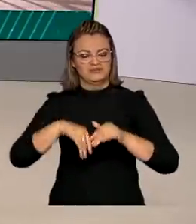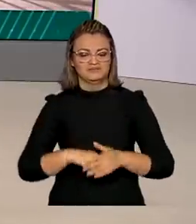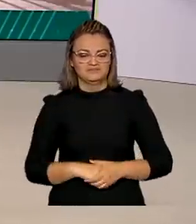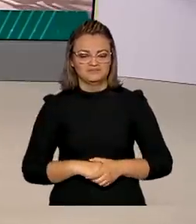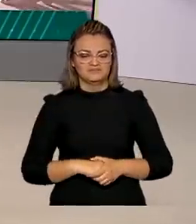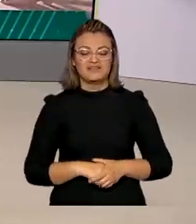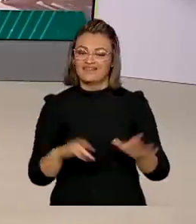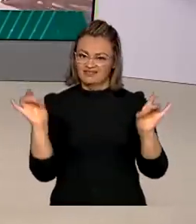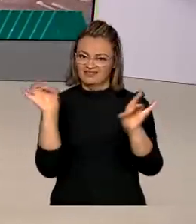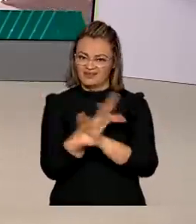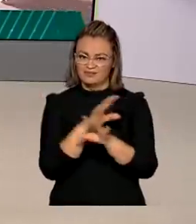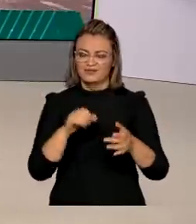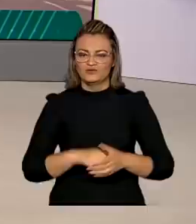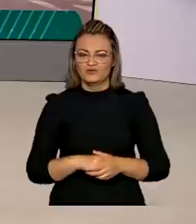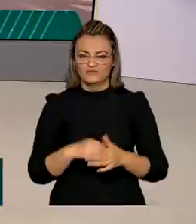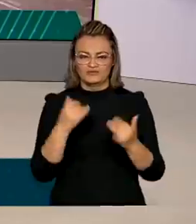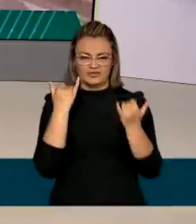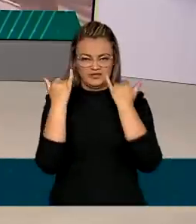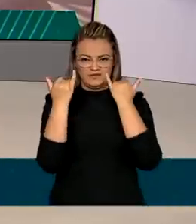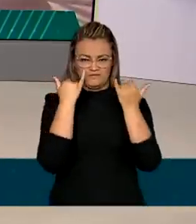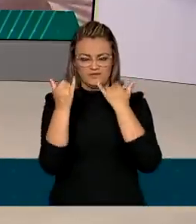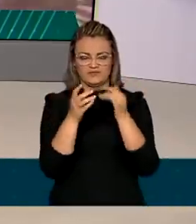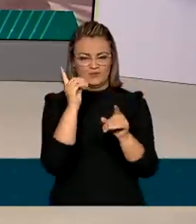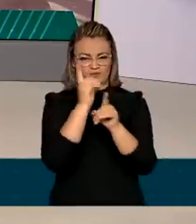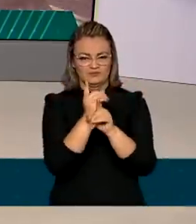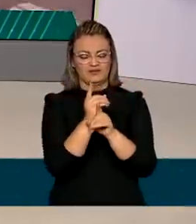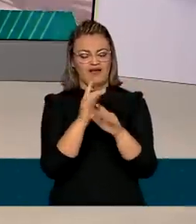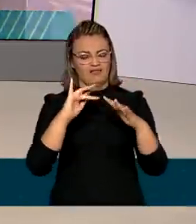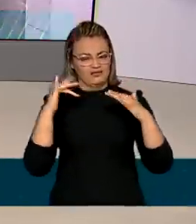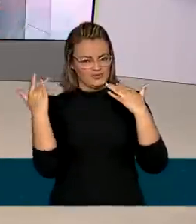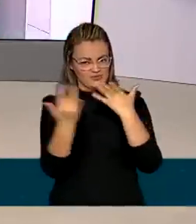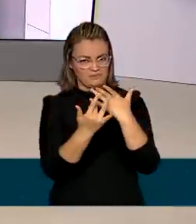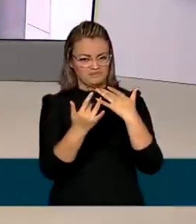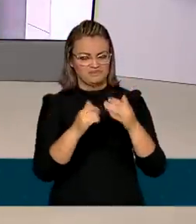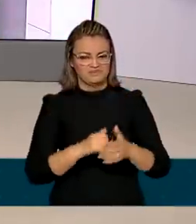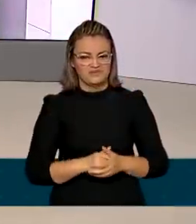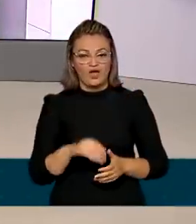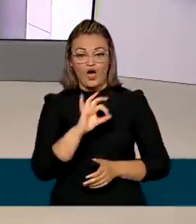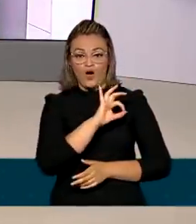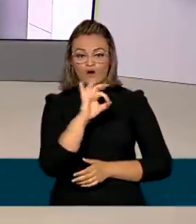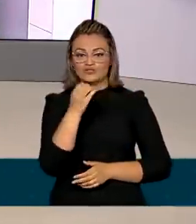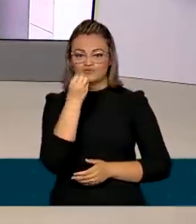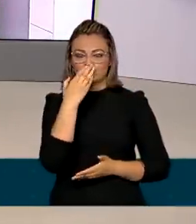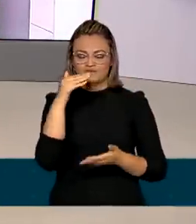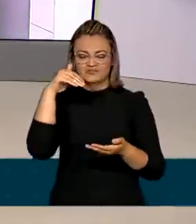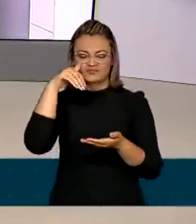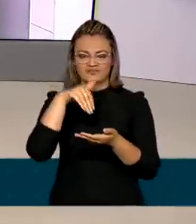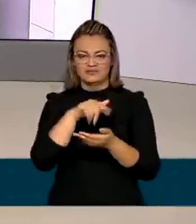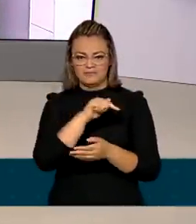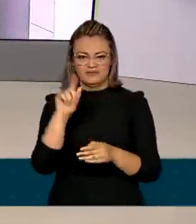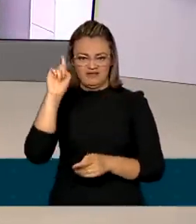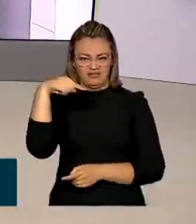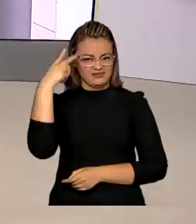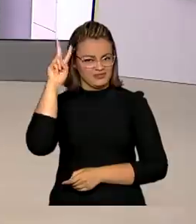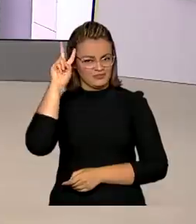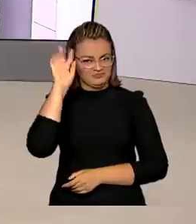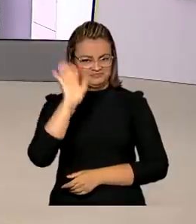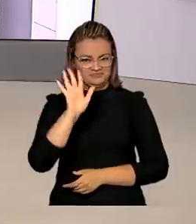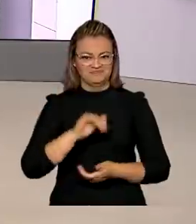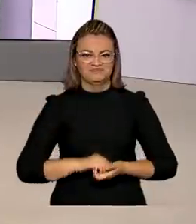O Brasil em Dia fica por aqui, você pode rever as reportagens em nossas redes sociais. Um ótimo fim de semana para você e até segunda!